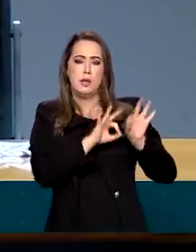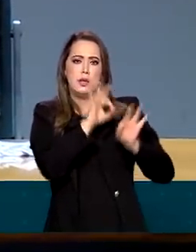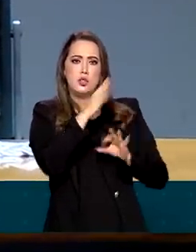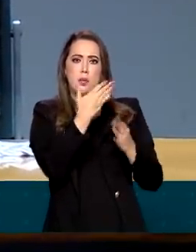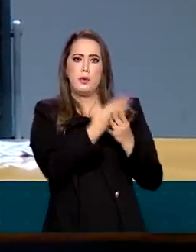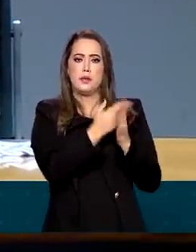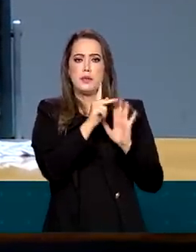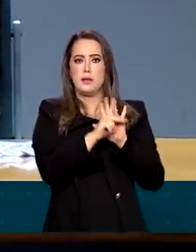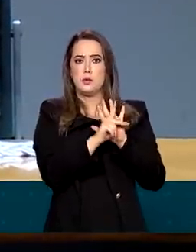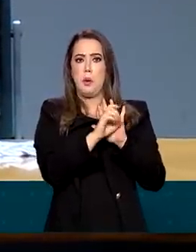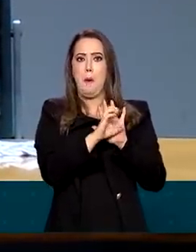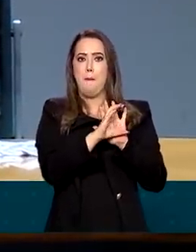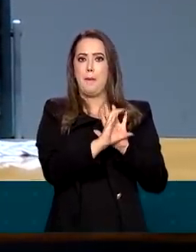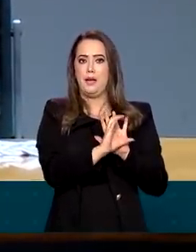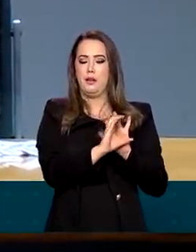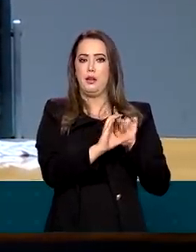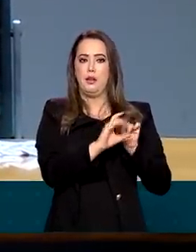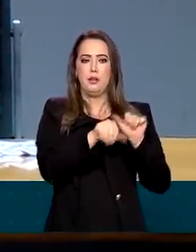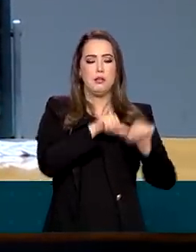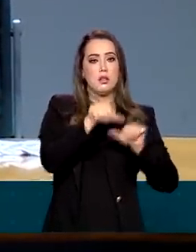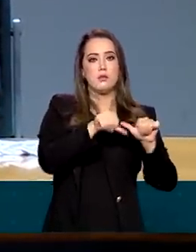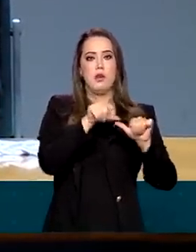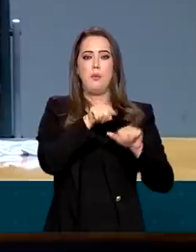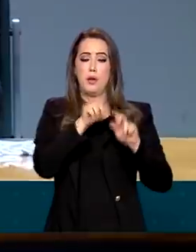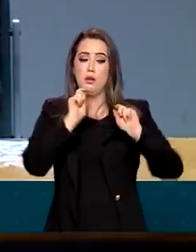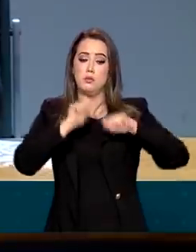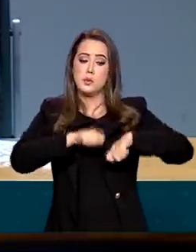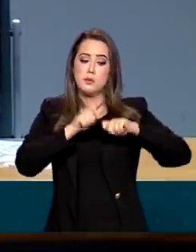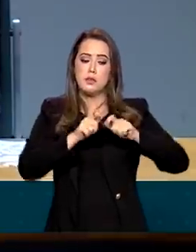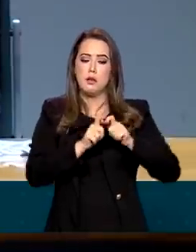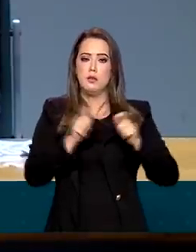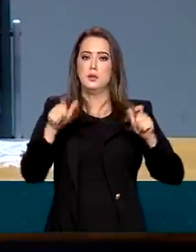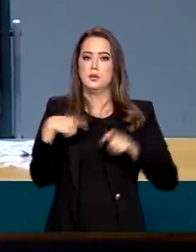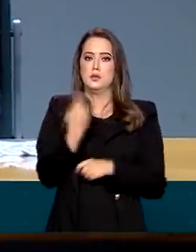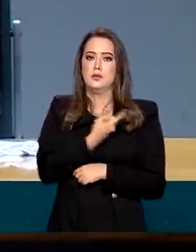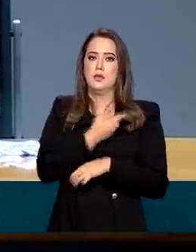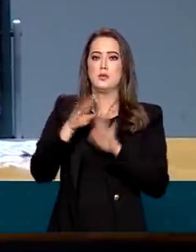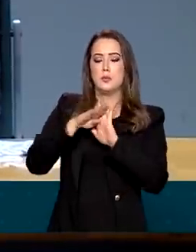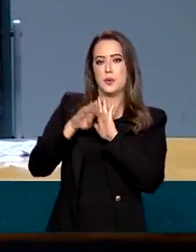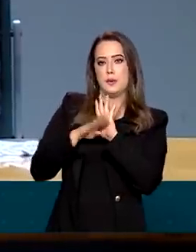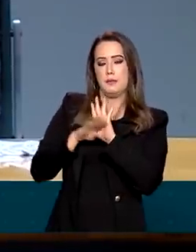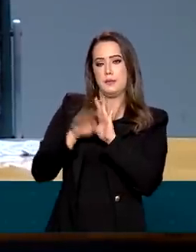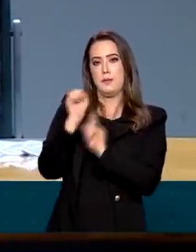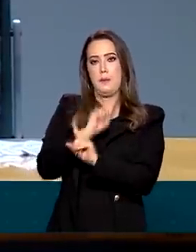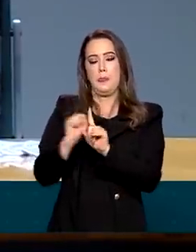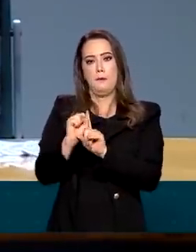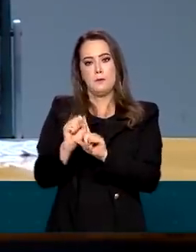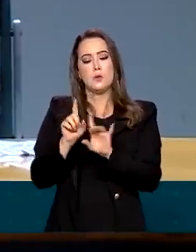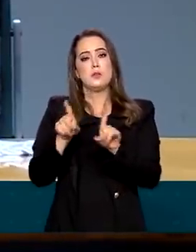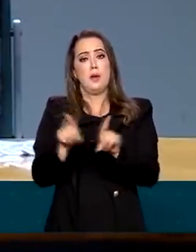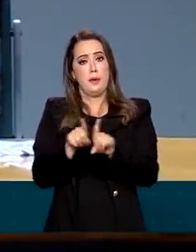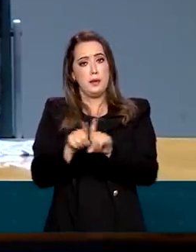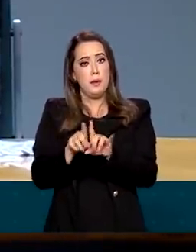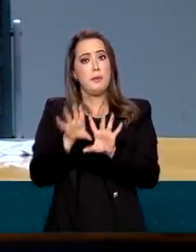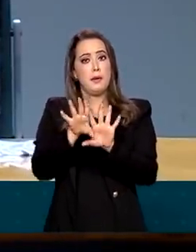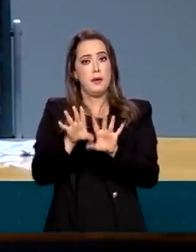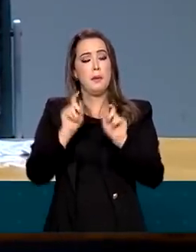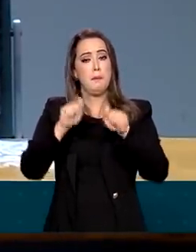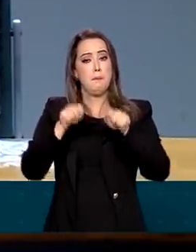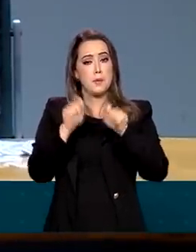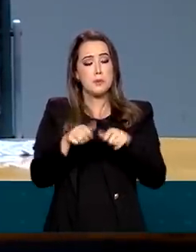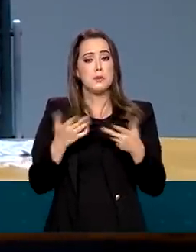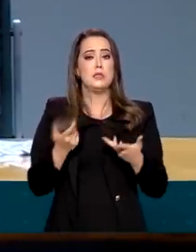transformadora. Porque, de um lado, ela permite a expansão do nosso programa social. E, de outro lado, ela vira uma